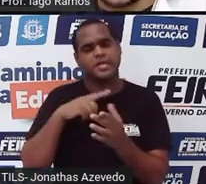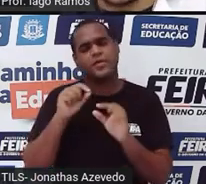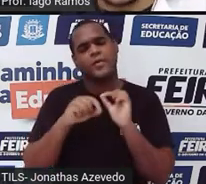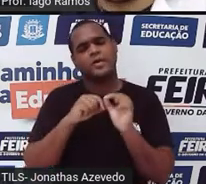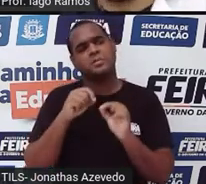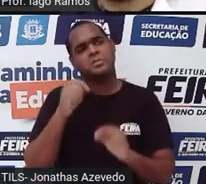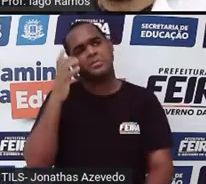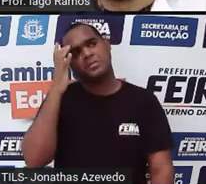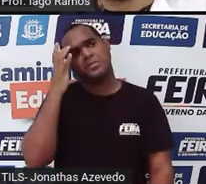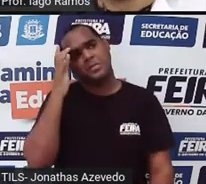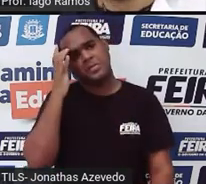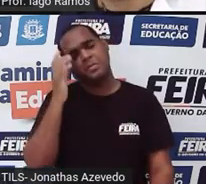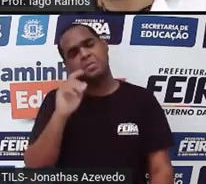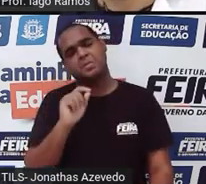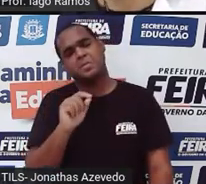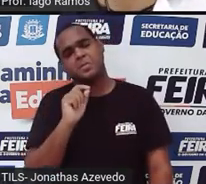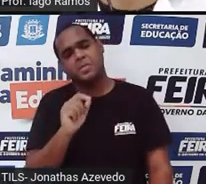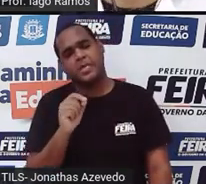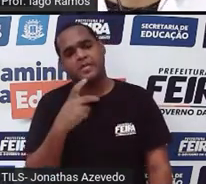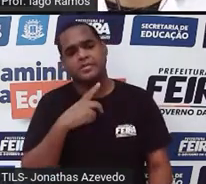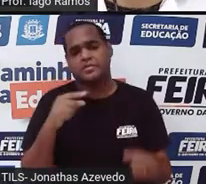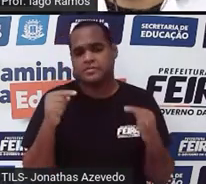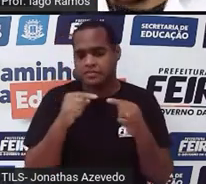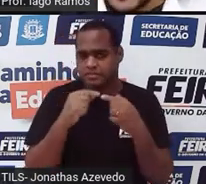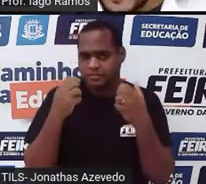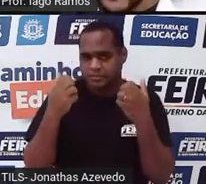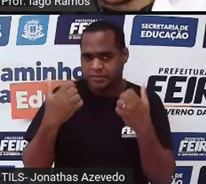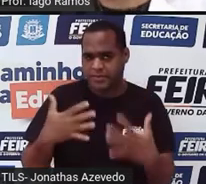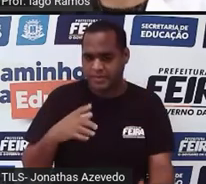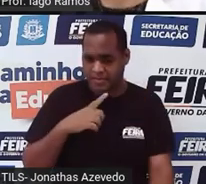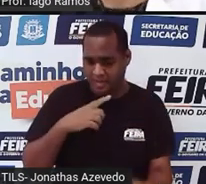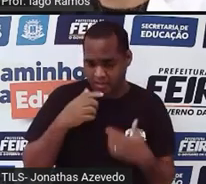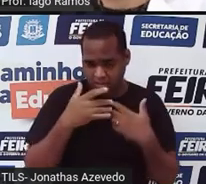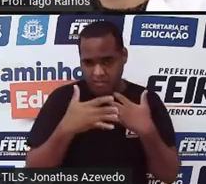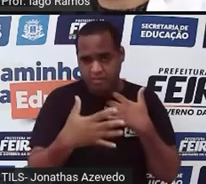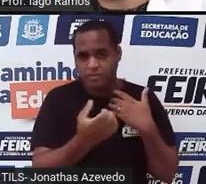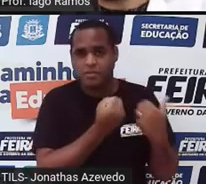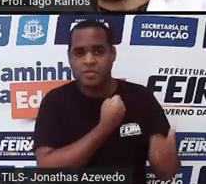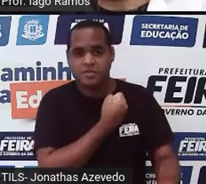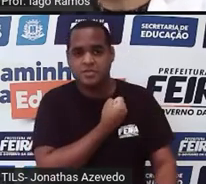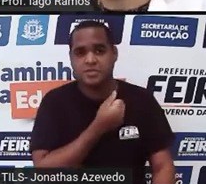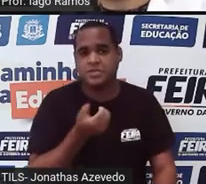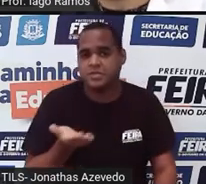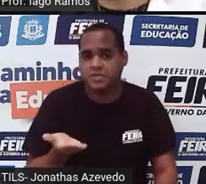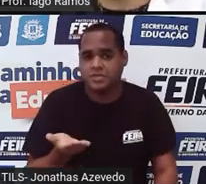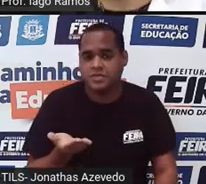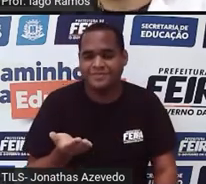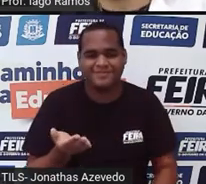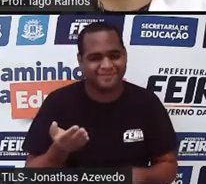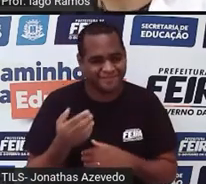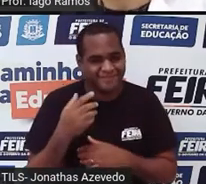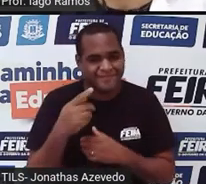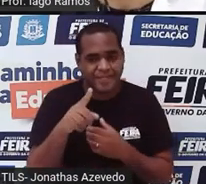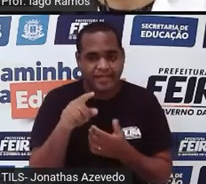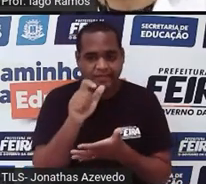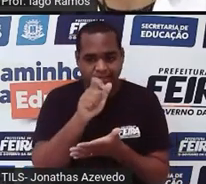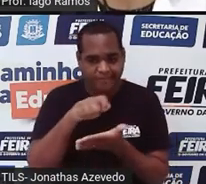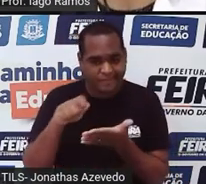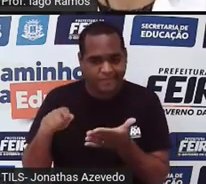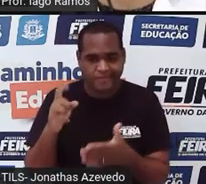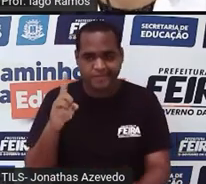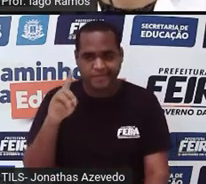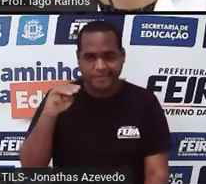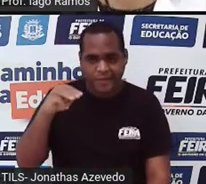acha, tá? Sobre o que é uma sequência numérica, tá? Então escrevendo um